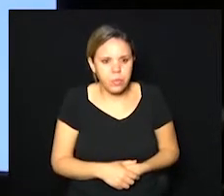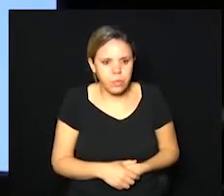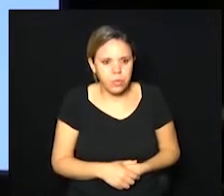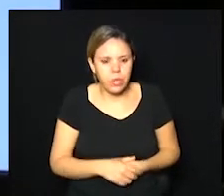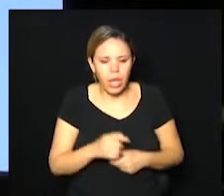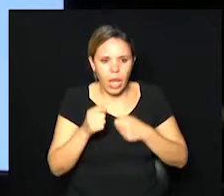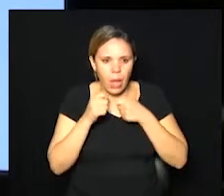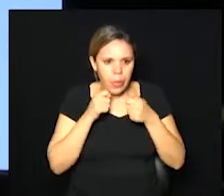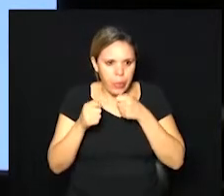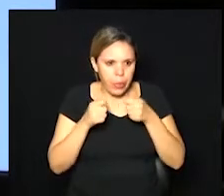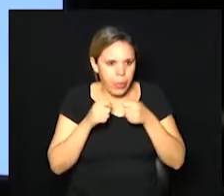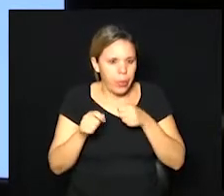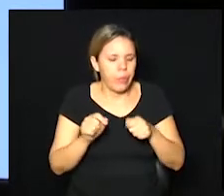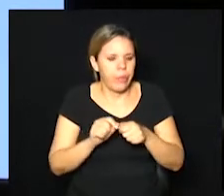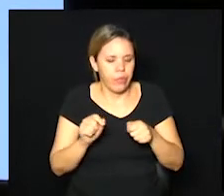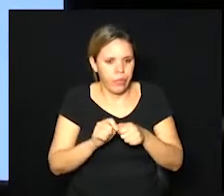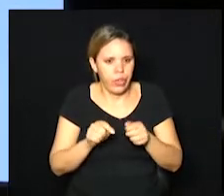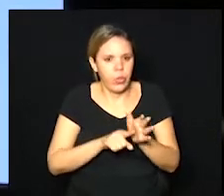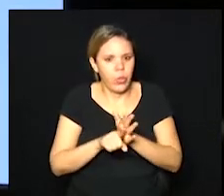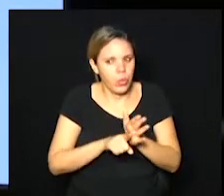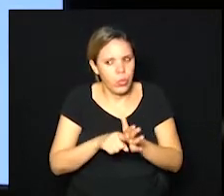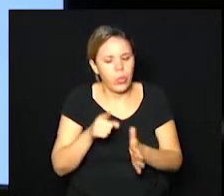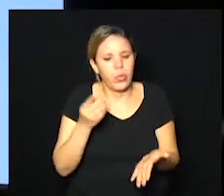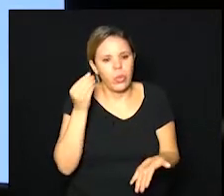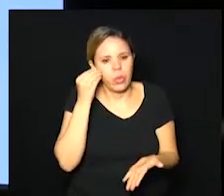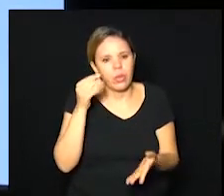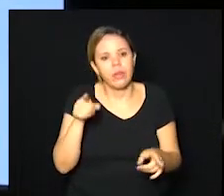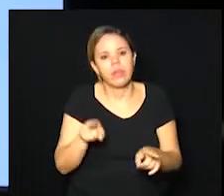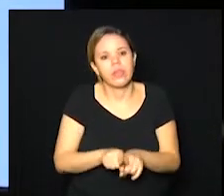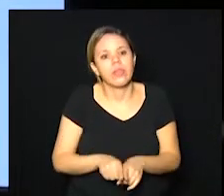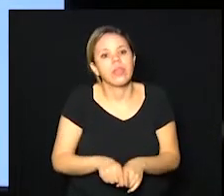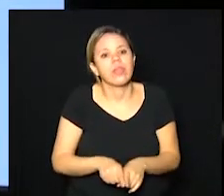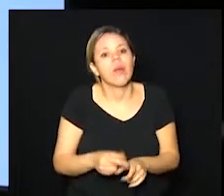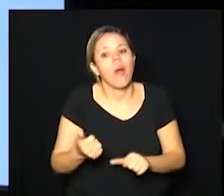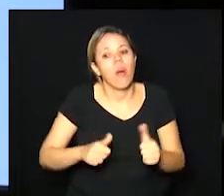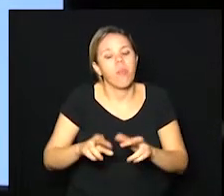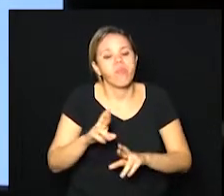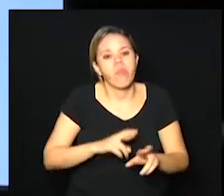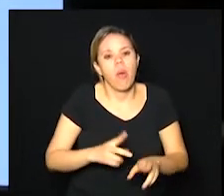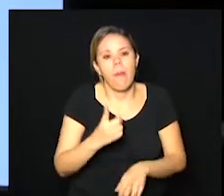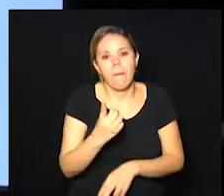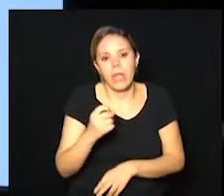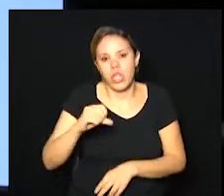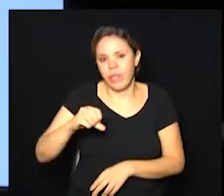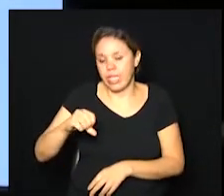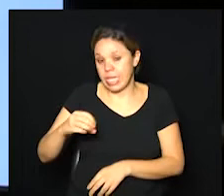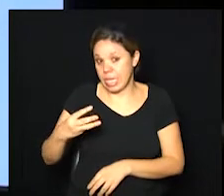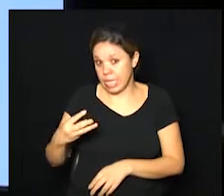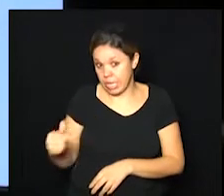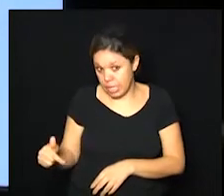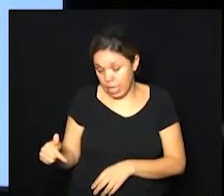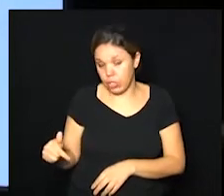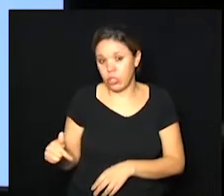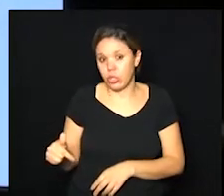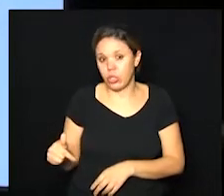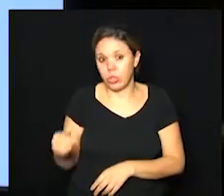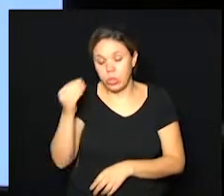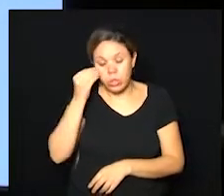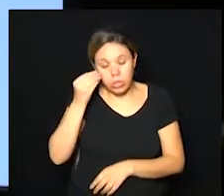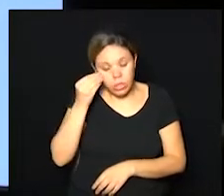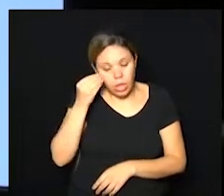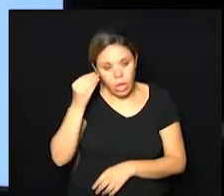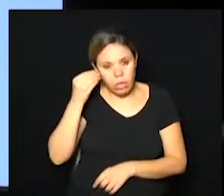entrevistados e foram estudados. foram analisados 1937 amostras